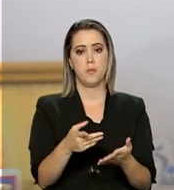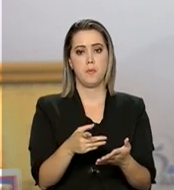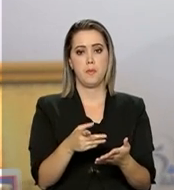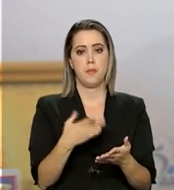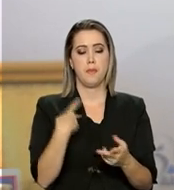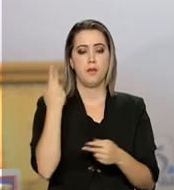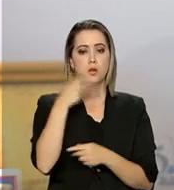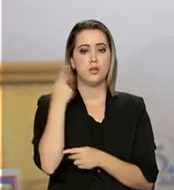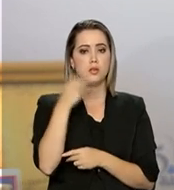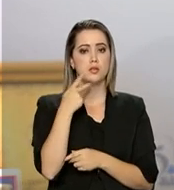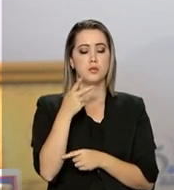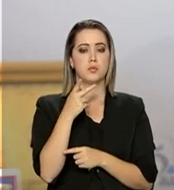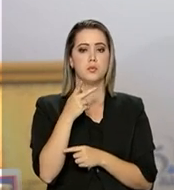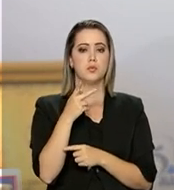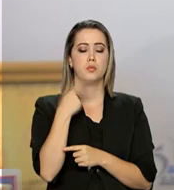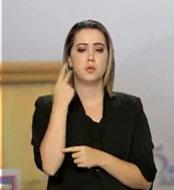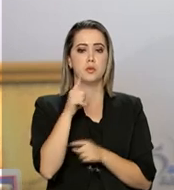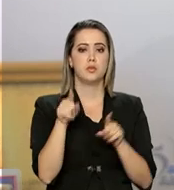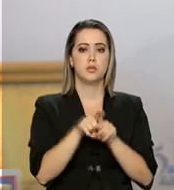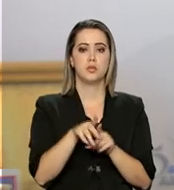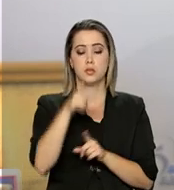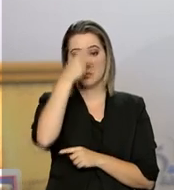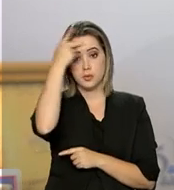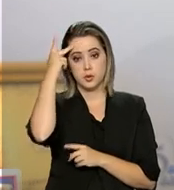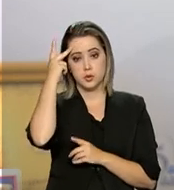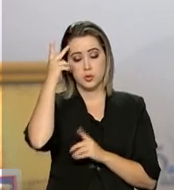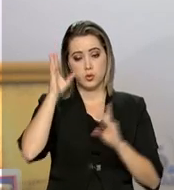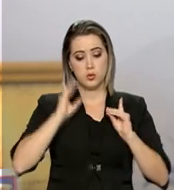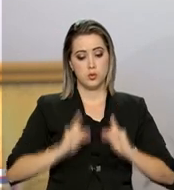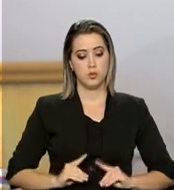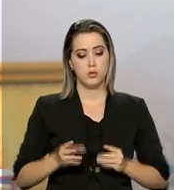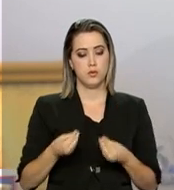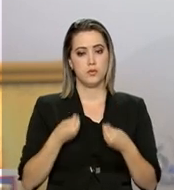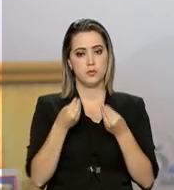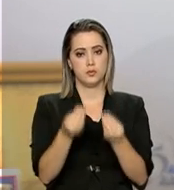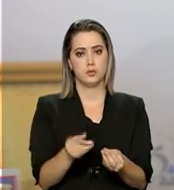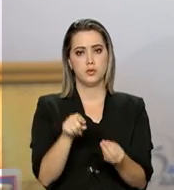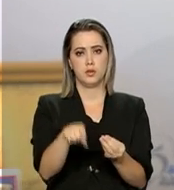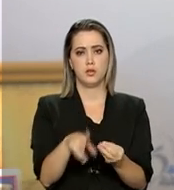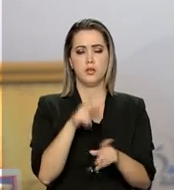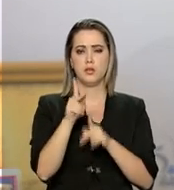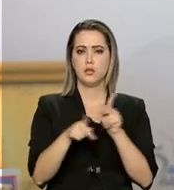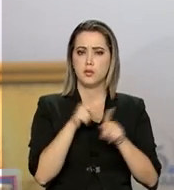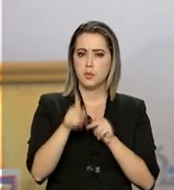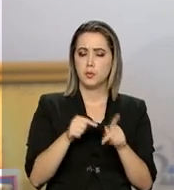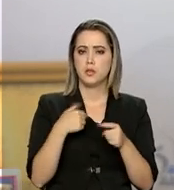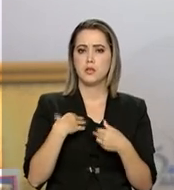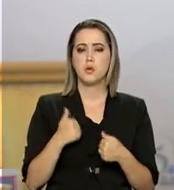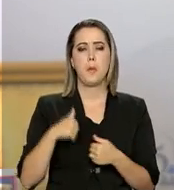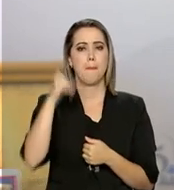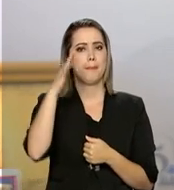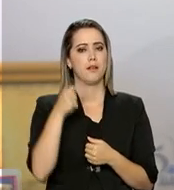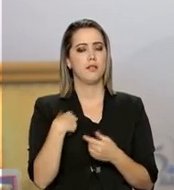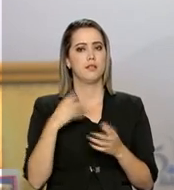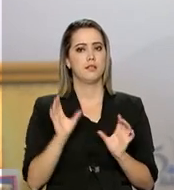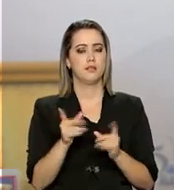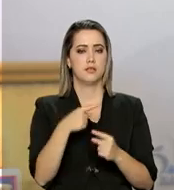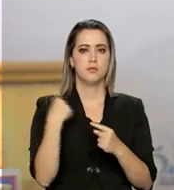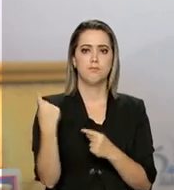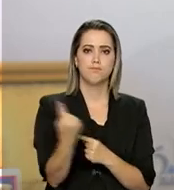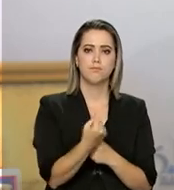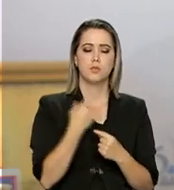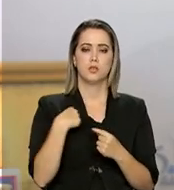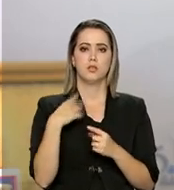políticas públicas para pessoas com deficiência, que tem trazido esse público cada vez mais para esses meios de circulação